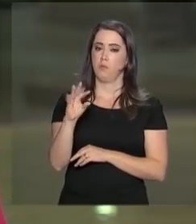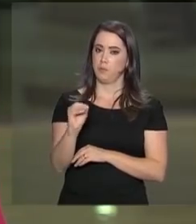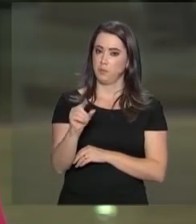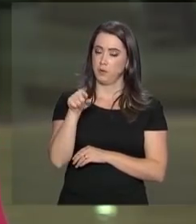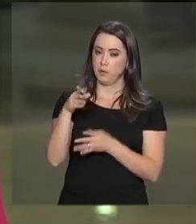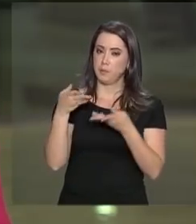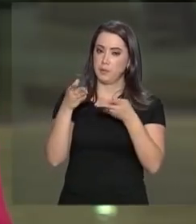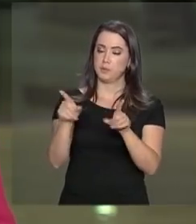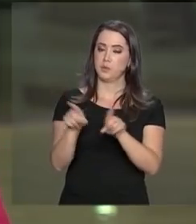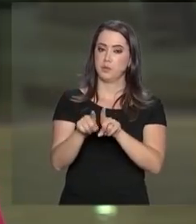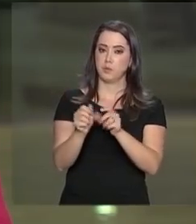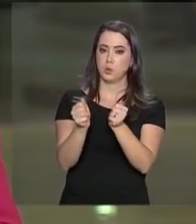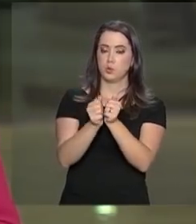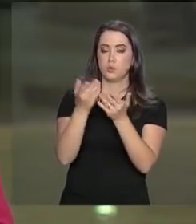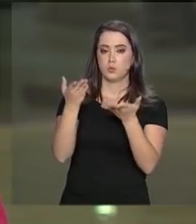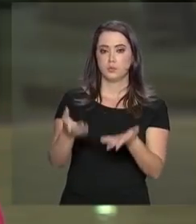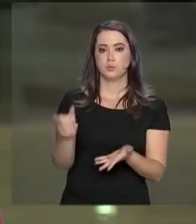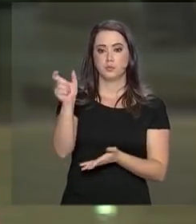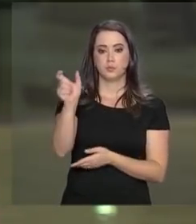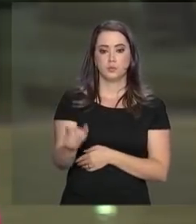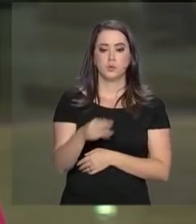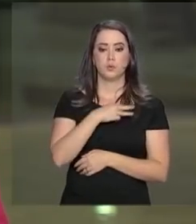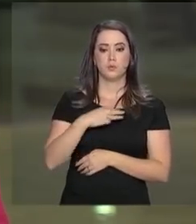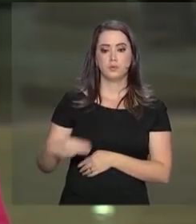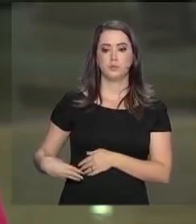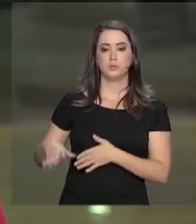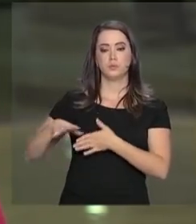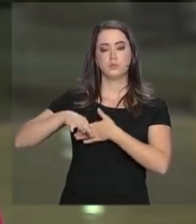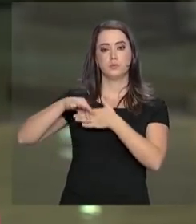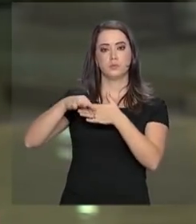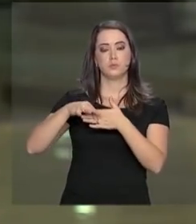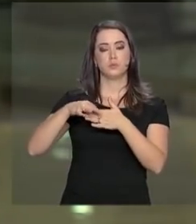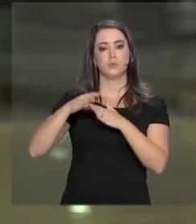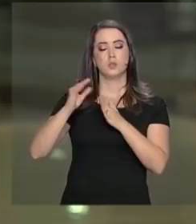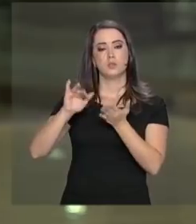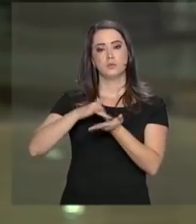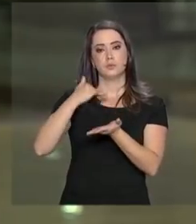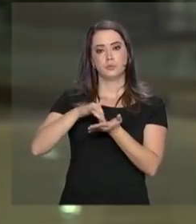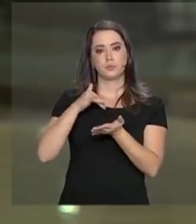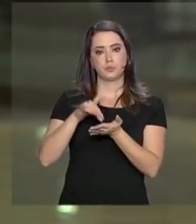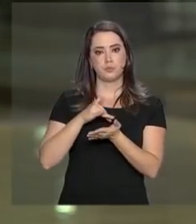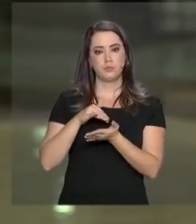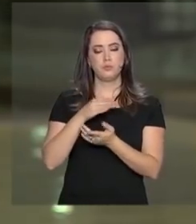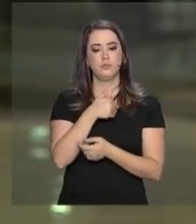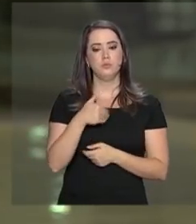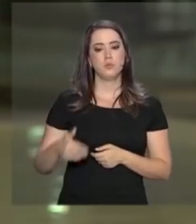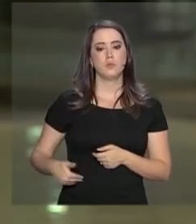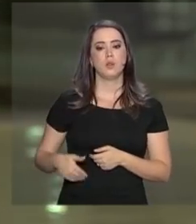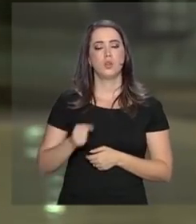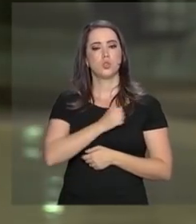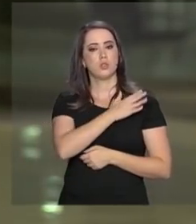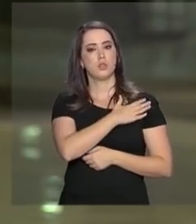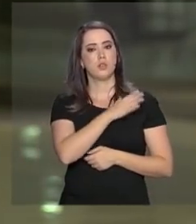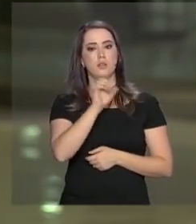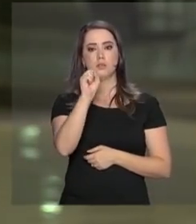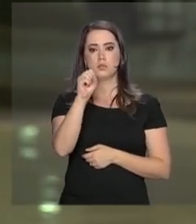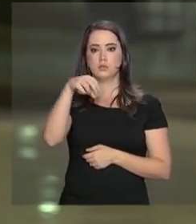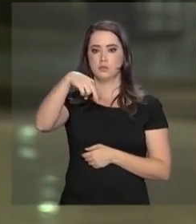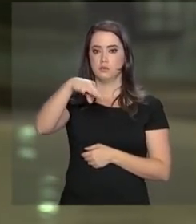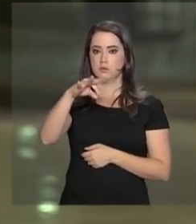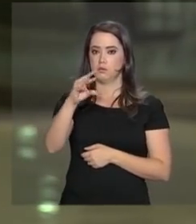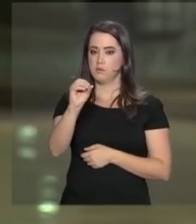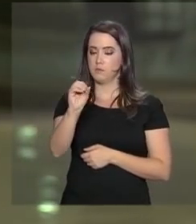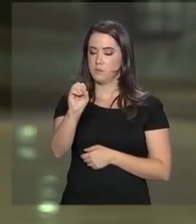também dessa reunião junto com eles foi o ministro-chefe da Secretaria de Governo, General Santos Cruz. Após essa